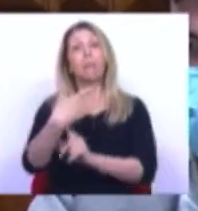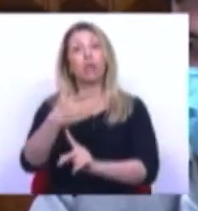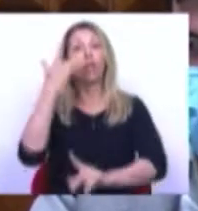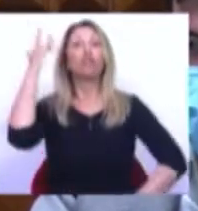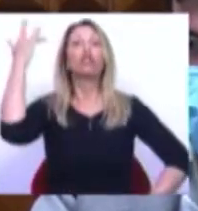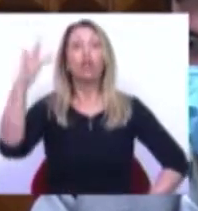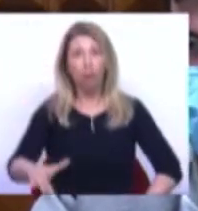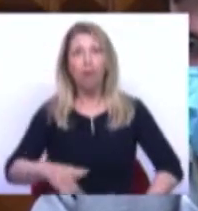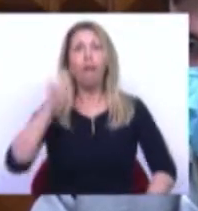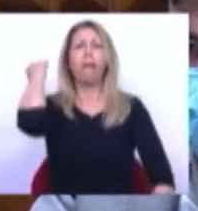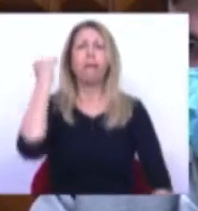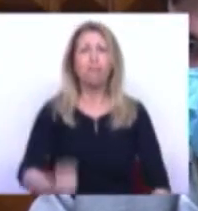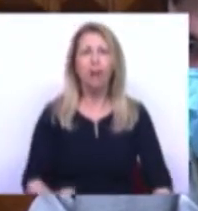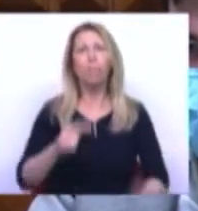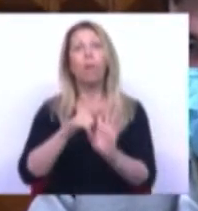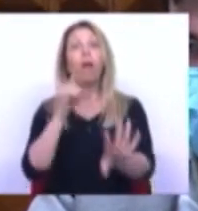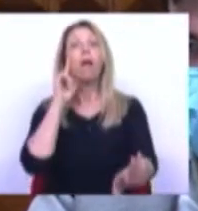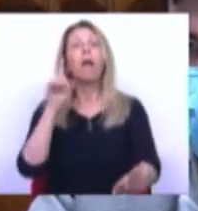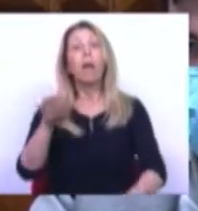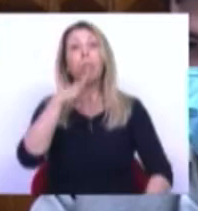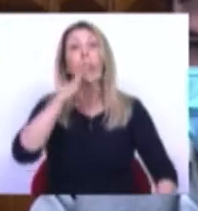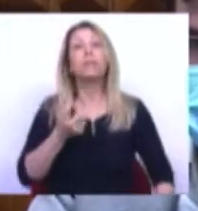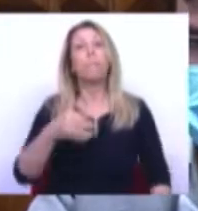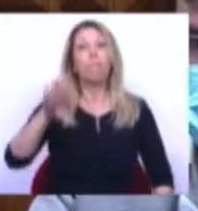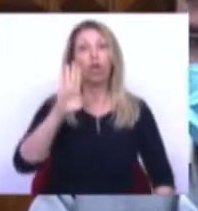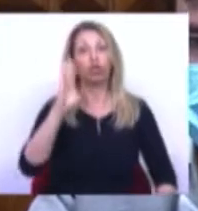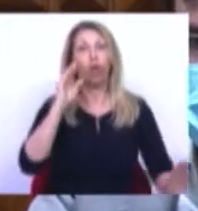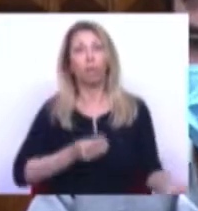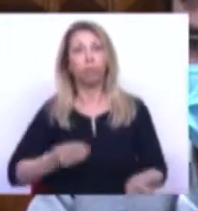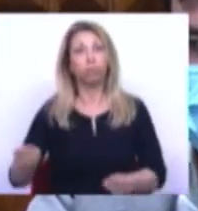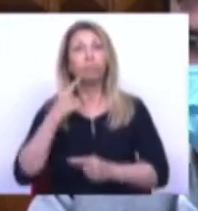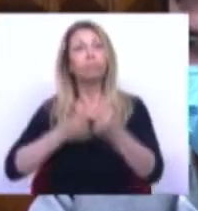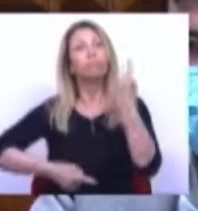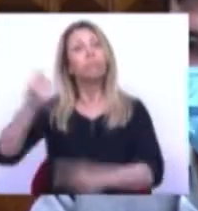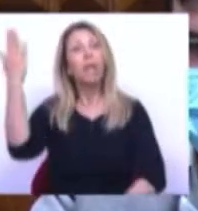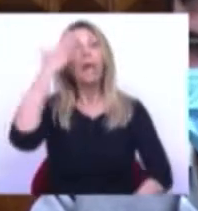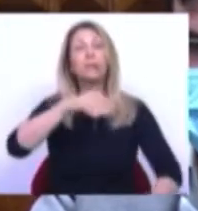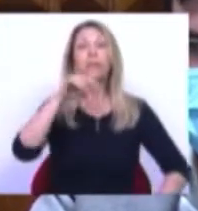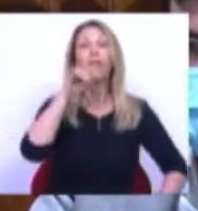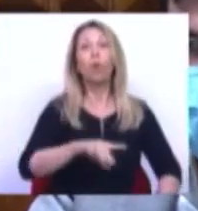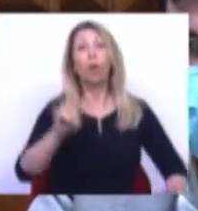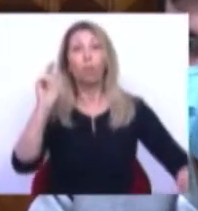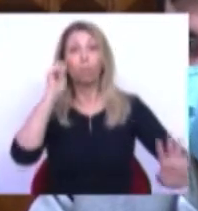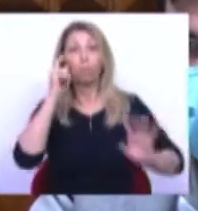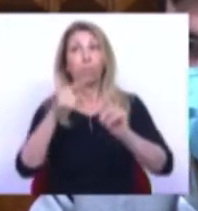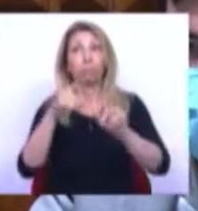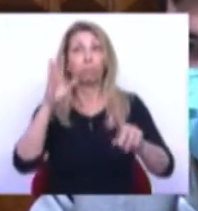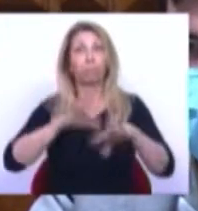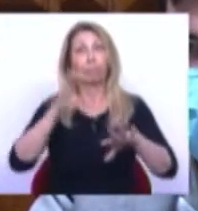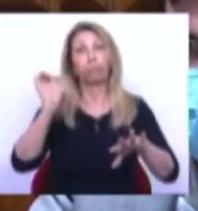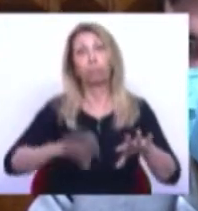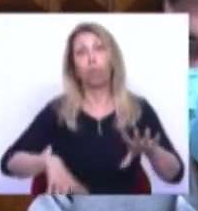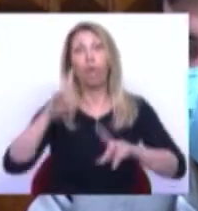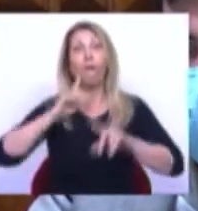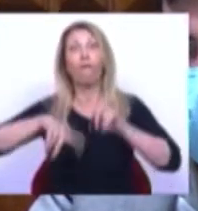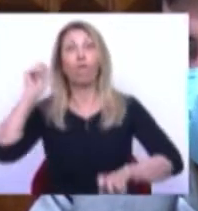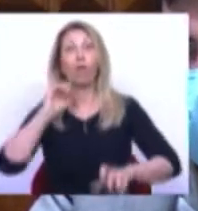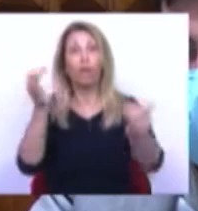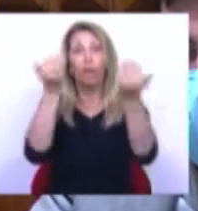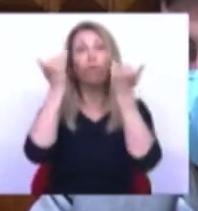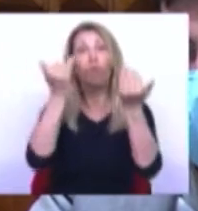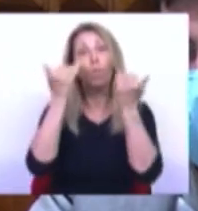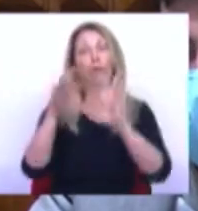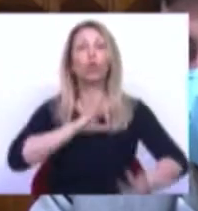Judiciária. Se for um tema de poder local, era com o Sr. Presidente da Câmara de Subal que não veio cá. Se for um tema de proteção de dados, é com